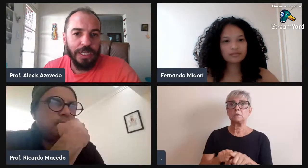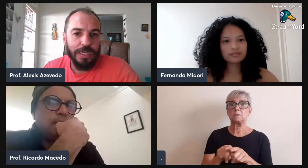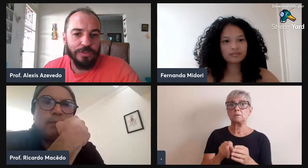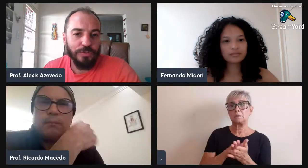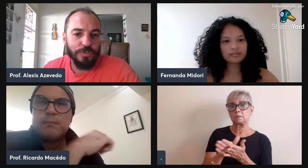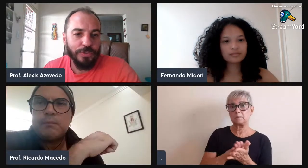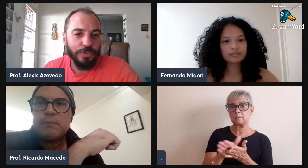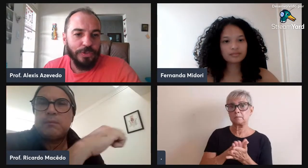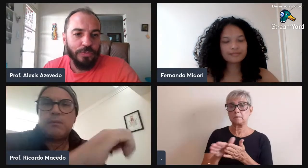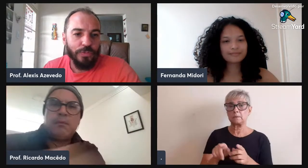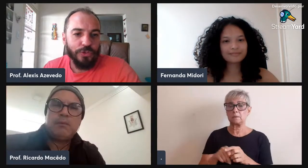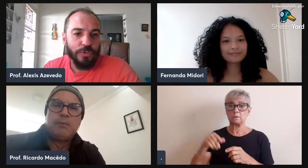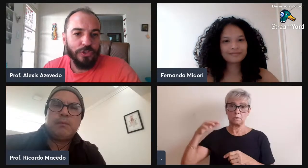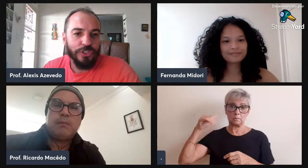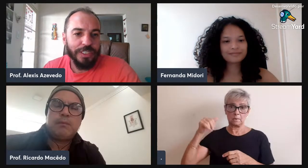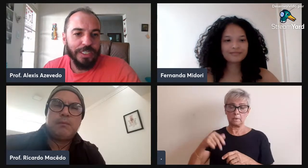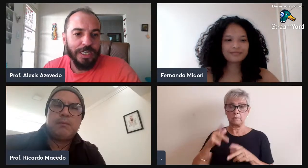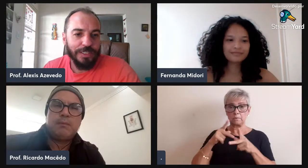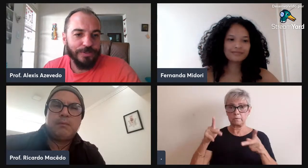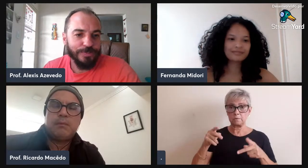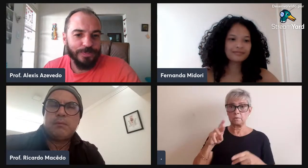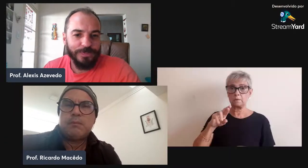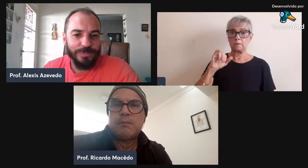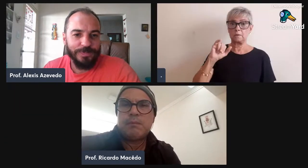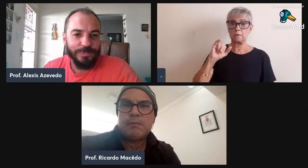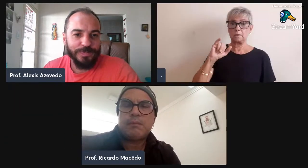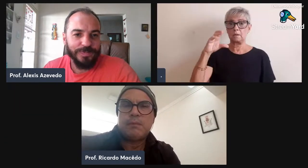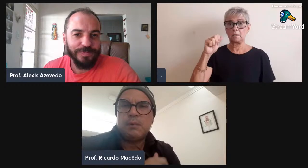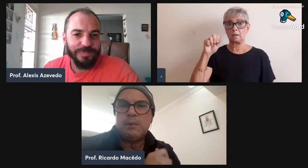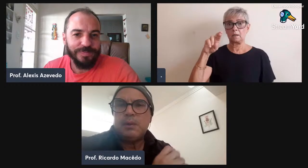o professor Ricardo. Muito bom dia, Ricardo.